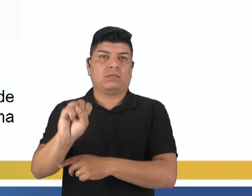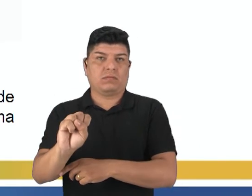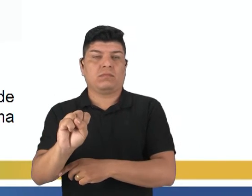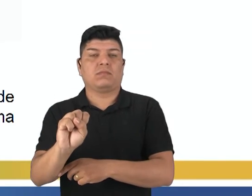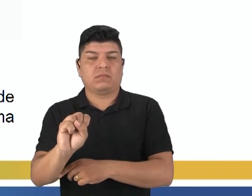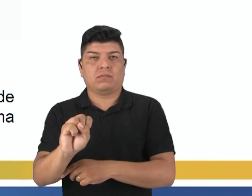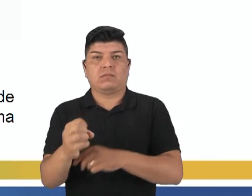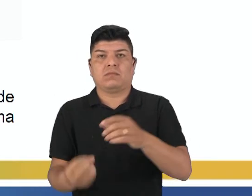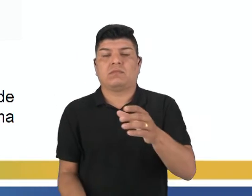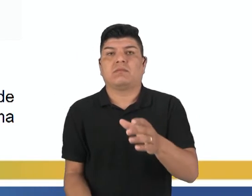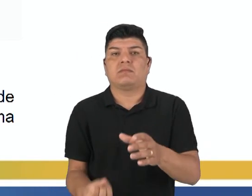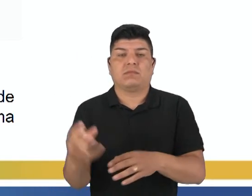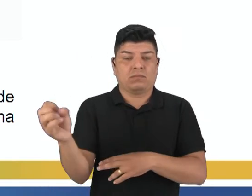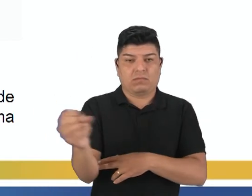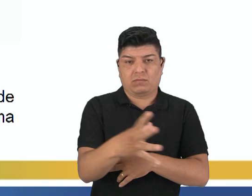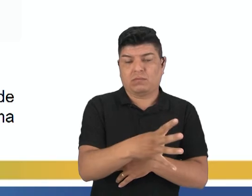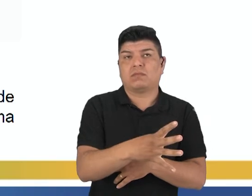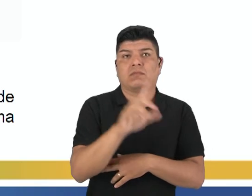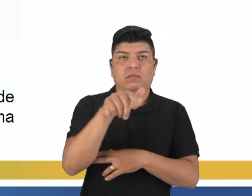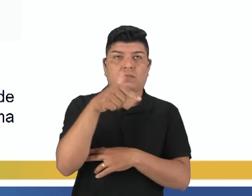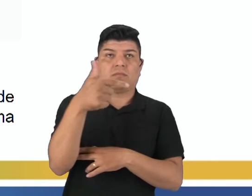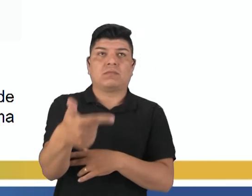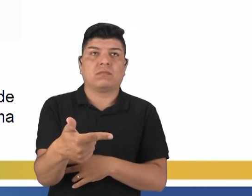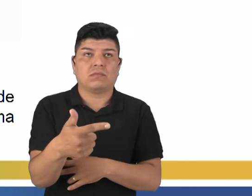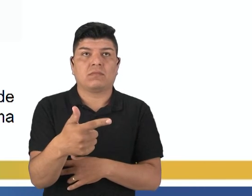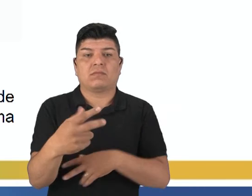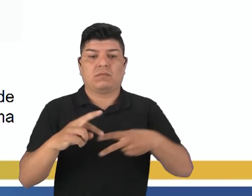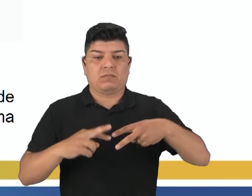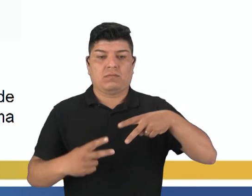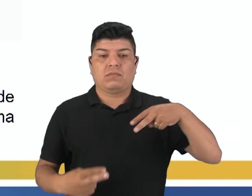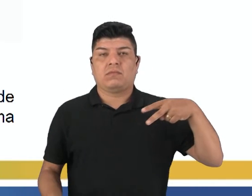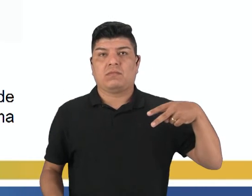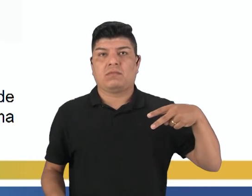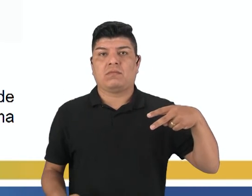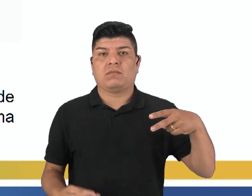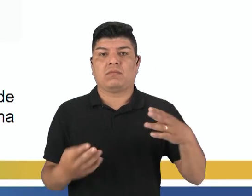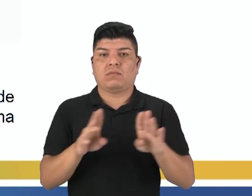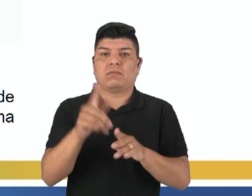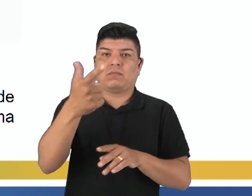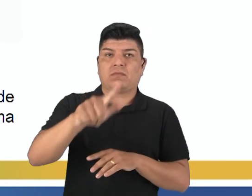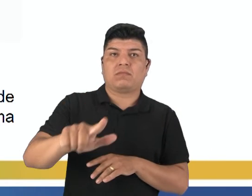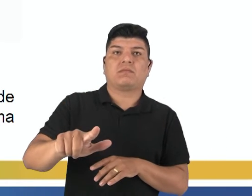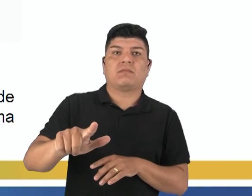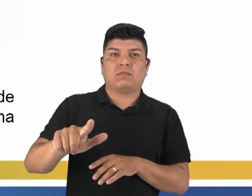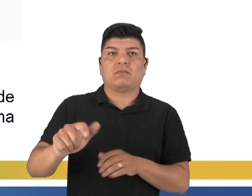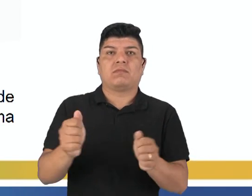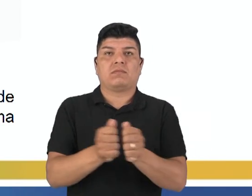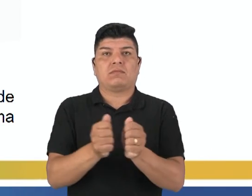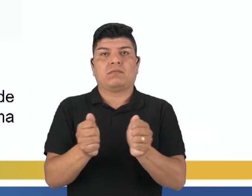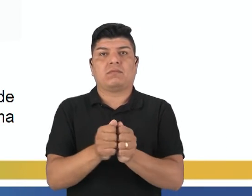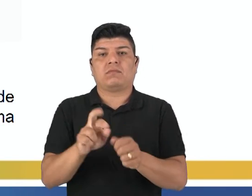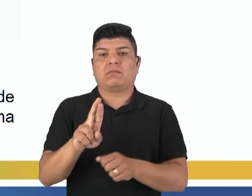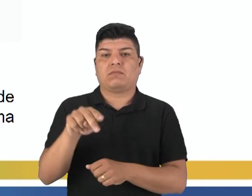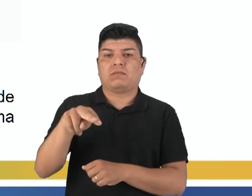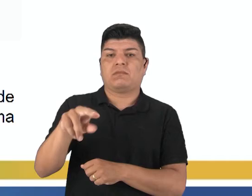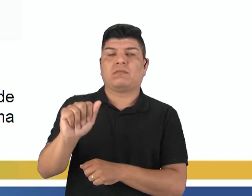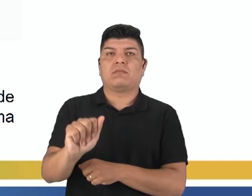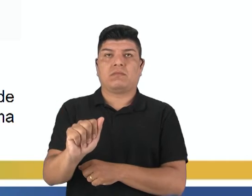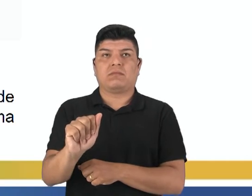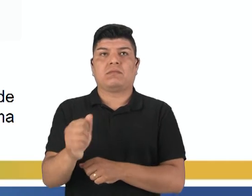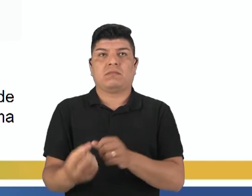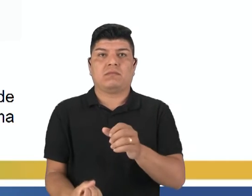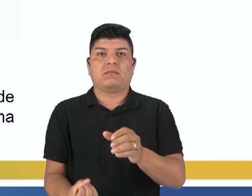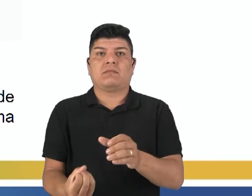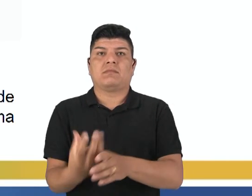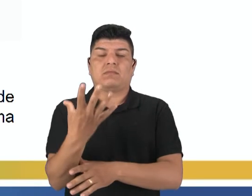certo? E em seguida o DNA ele vai se fechando novamente junto com a fita nova de RNA que está se formando.